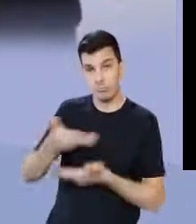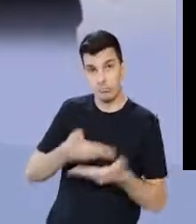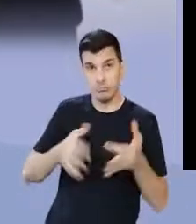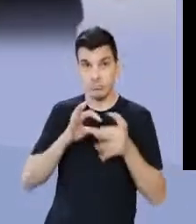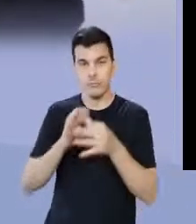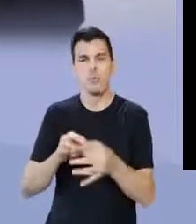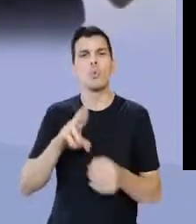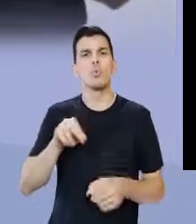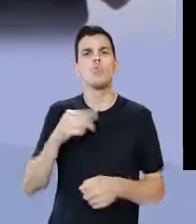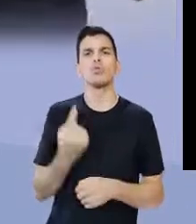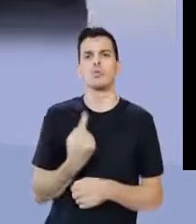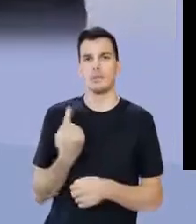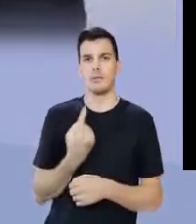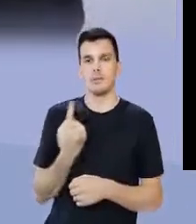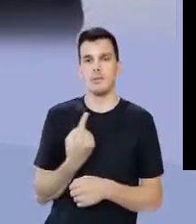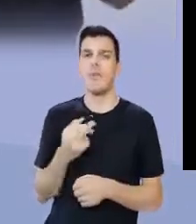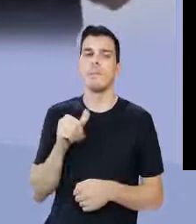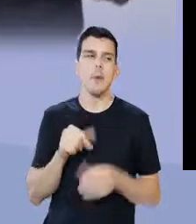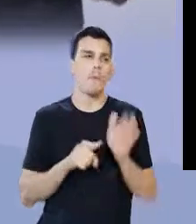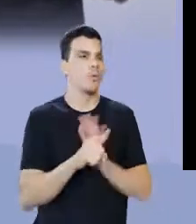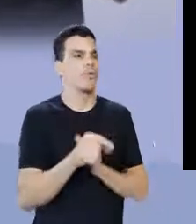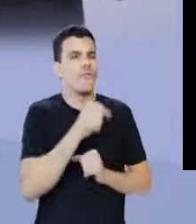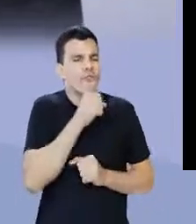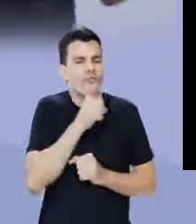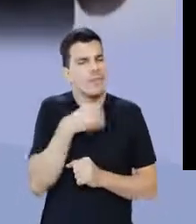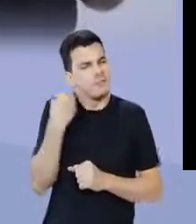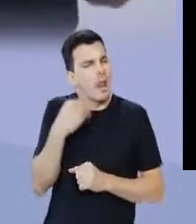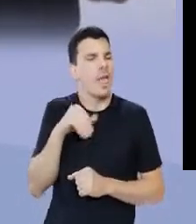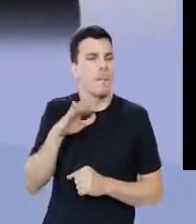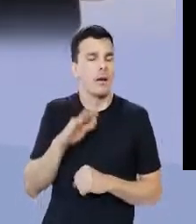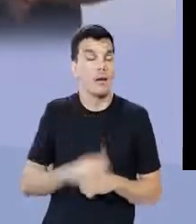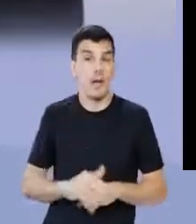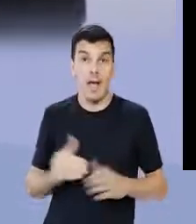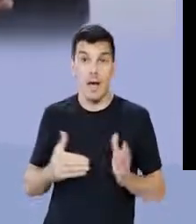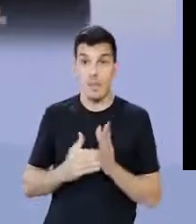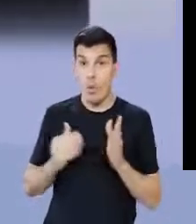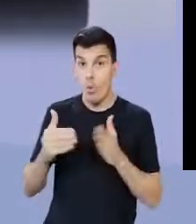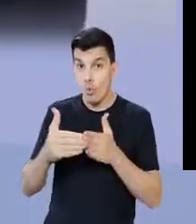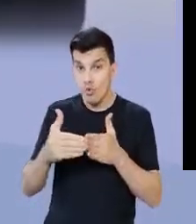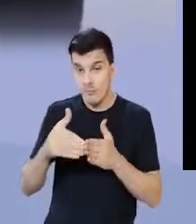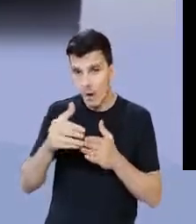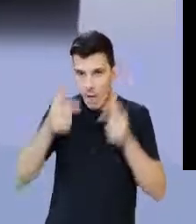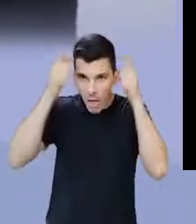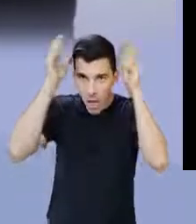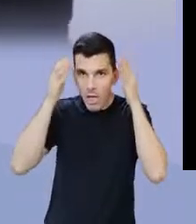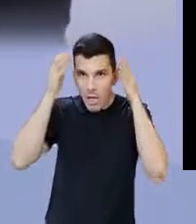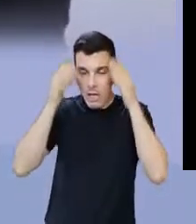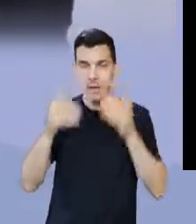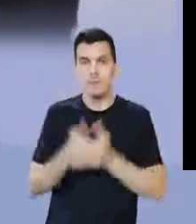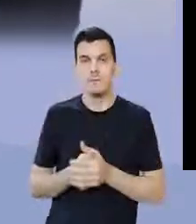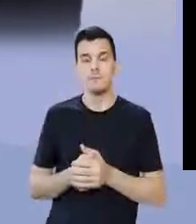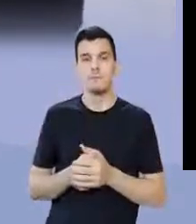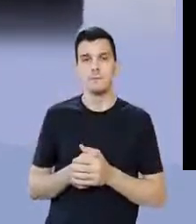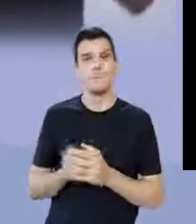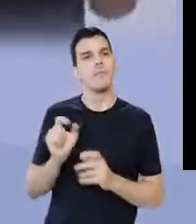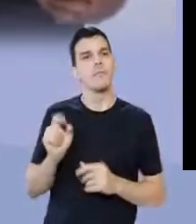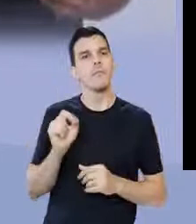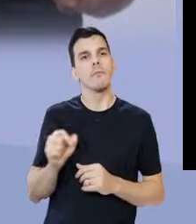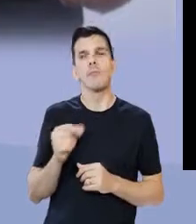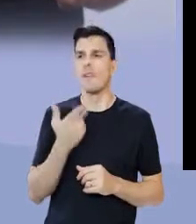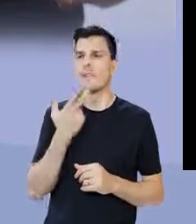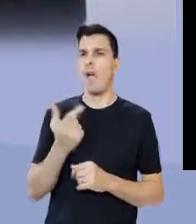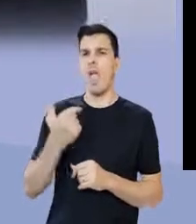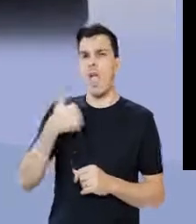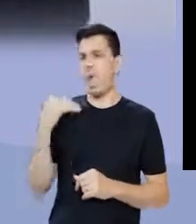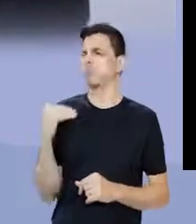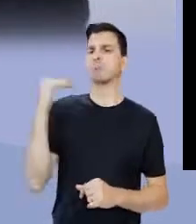essa harmonia. Nunca se tomava decisão sozinha. Ou sozinhos. Até que o último rei, que você já sabe que é Etrusco,